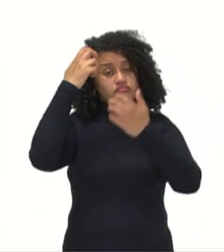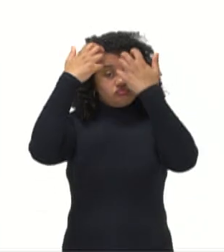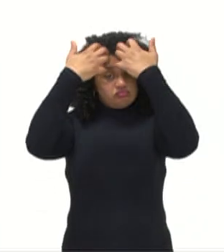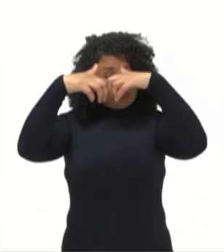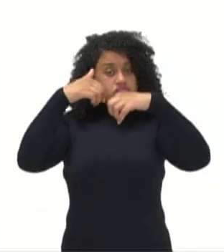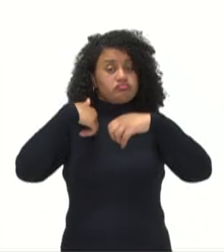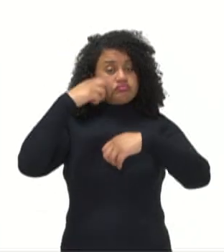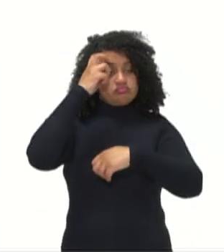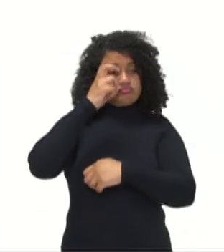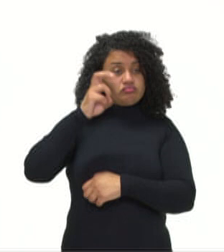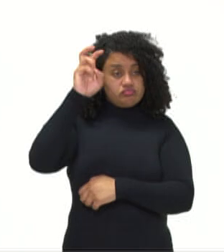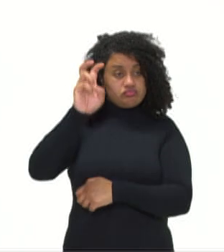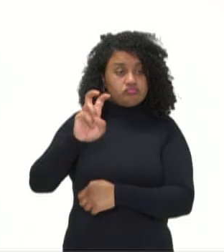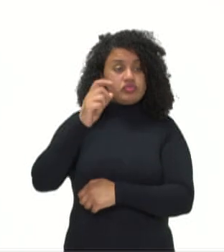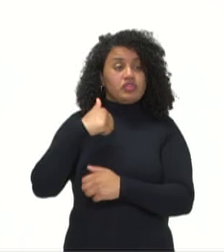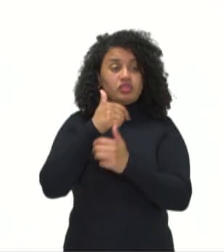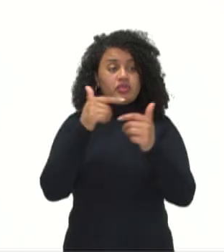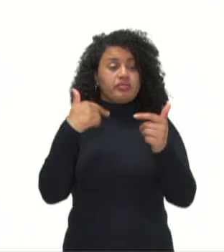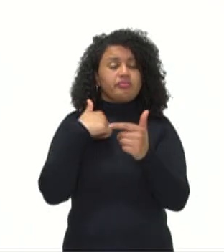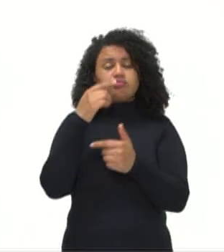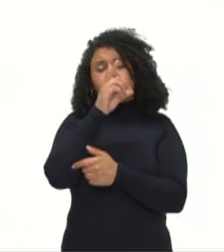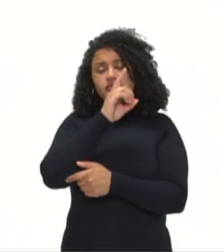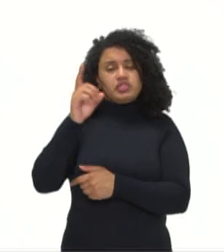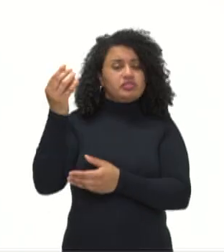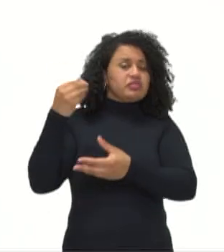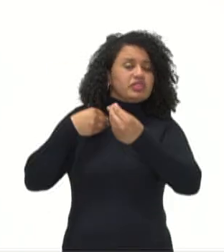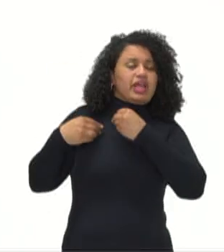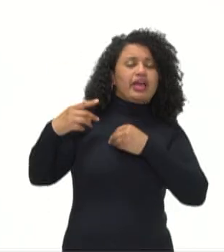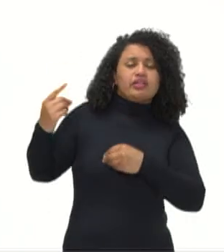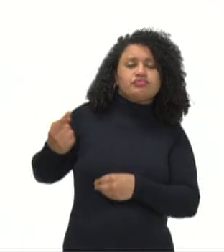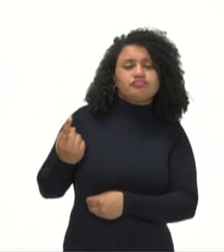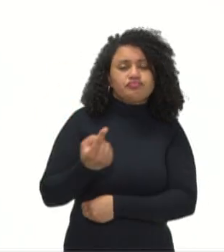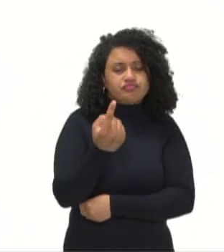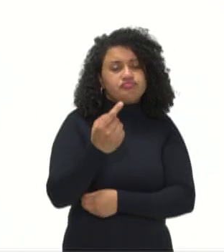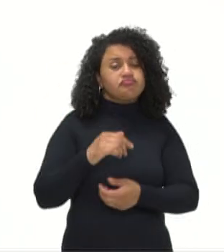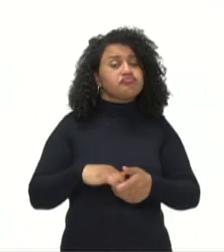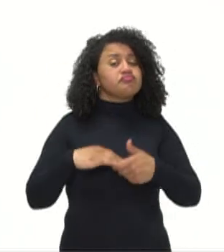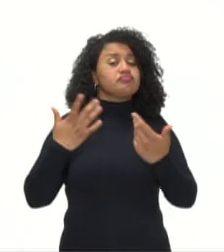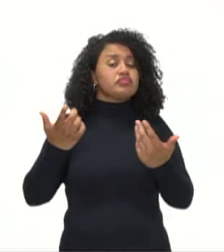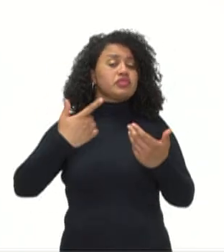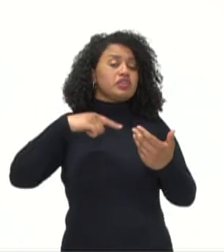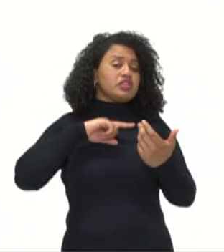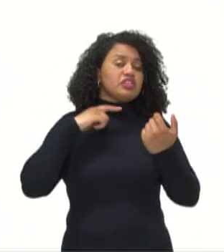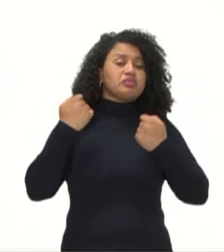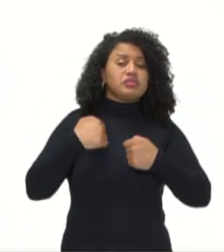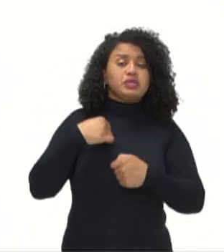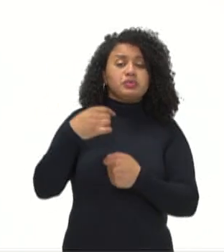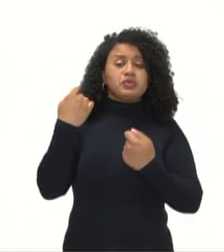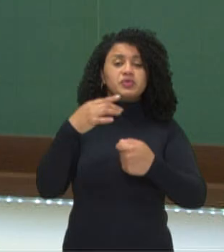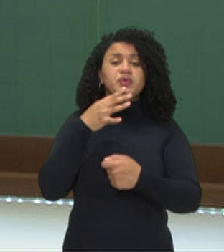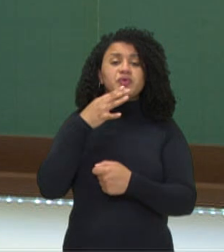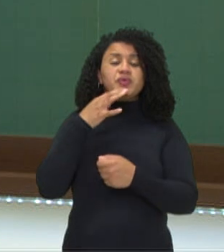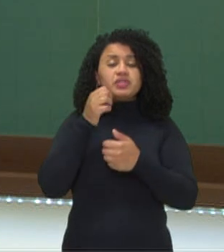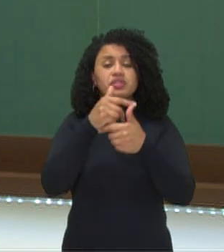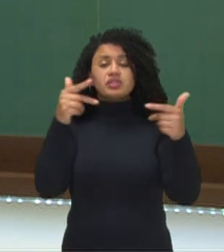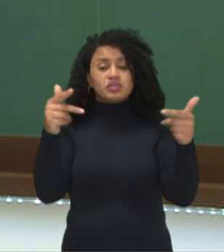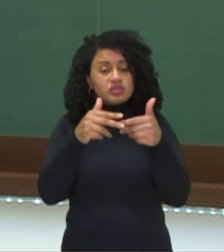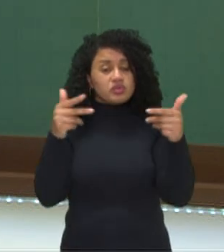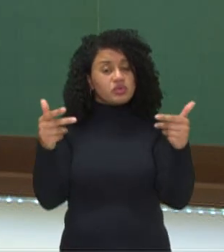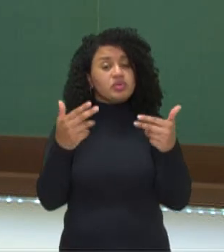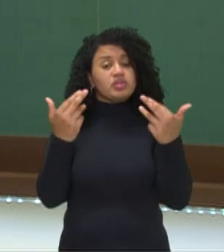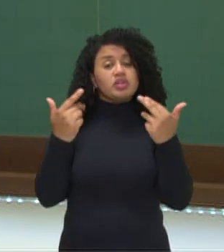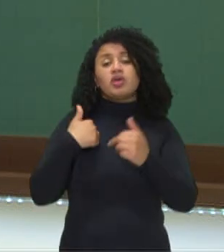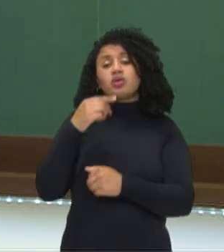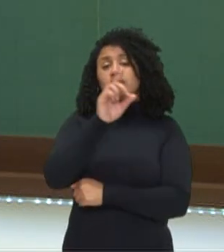do intelecto infinito de Deus e, portanto, nós podemos conhecer as coisas assim como